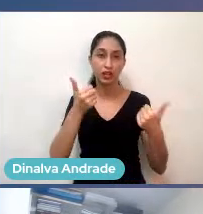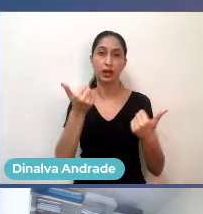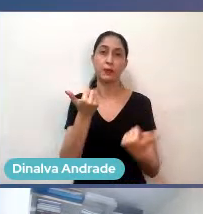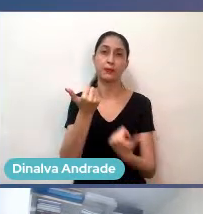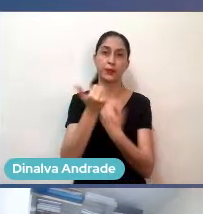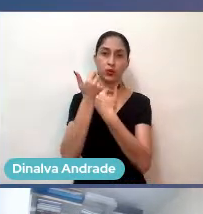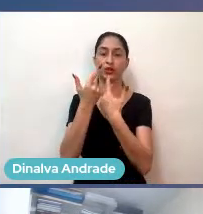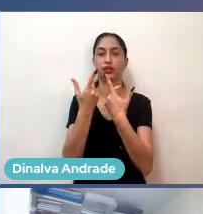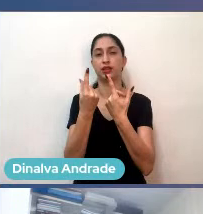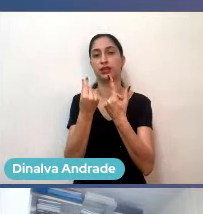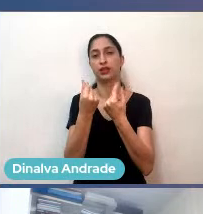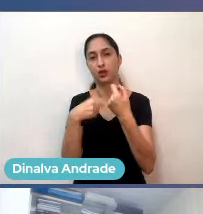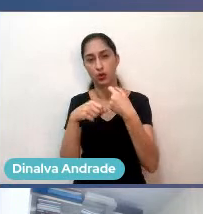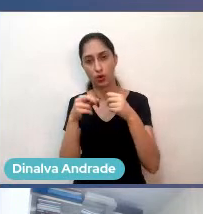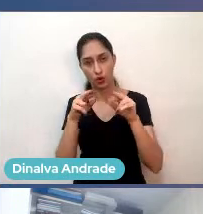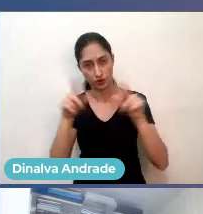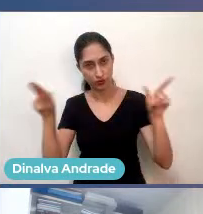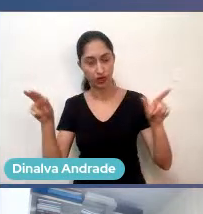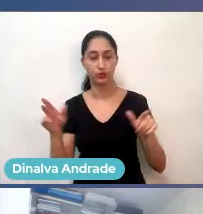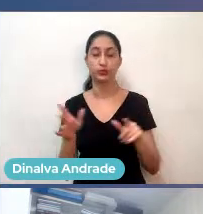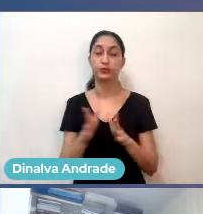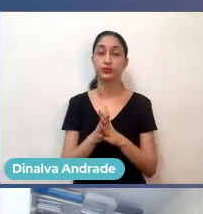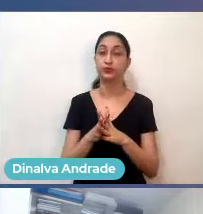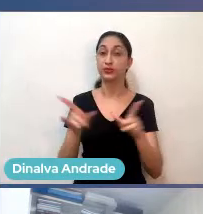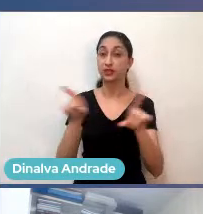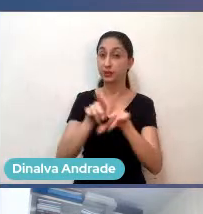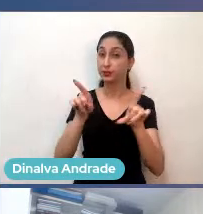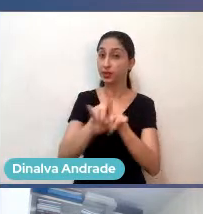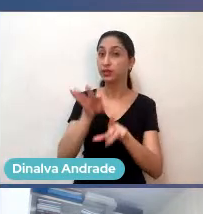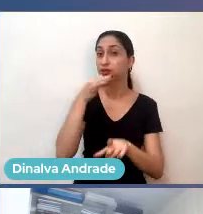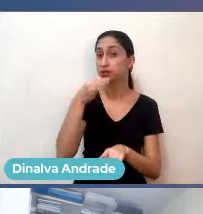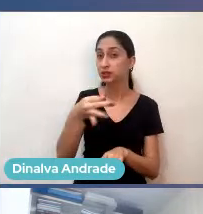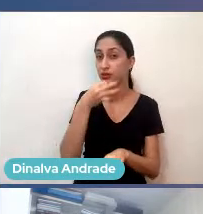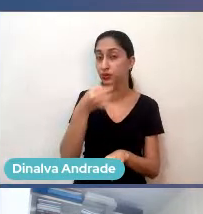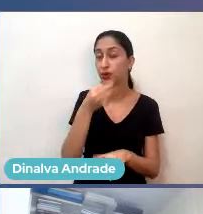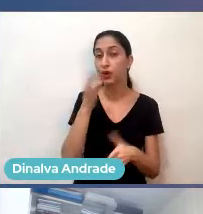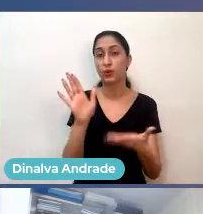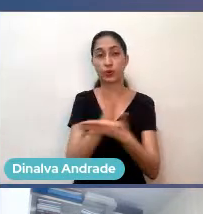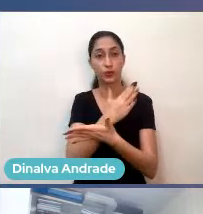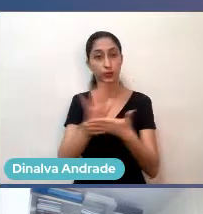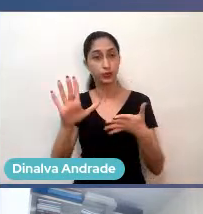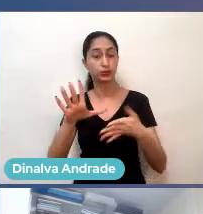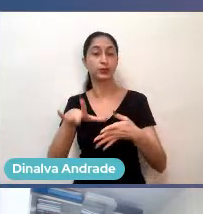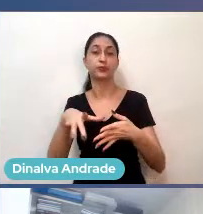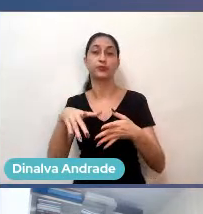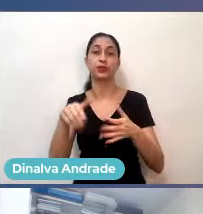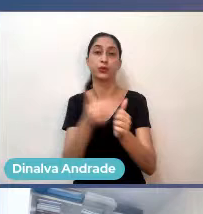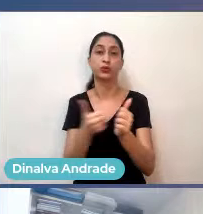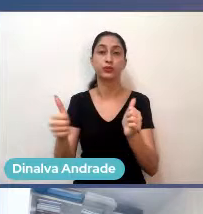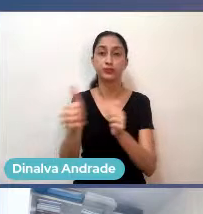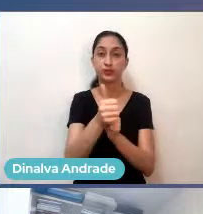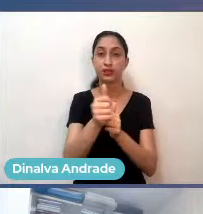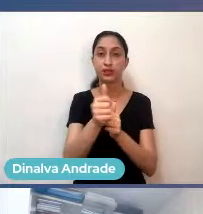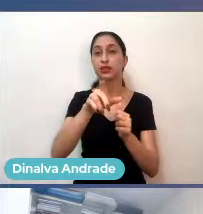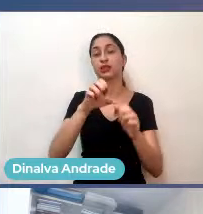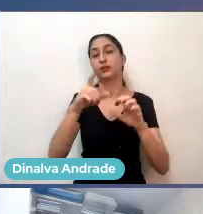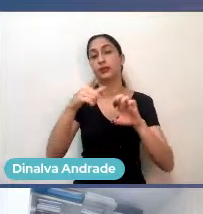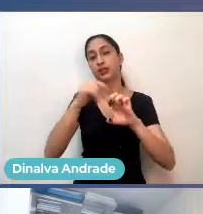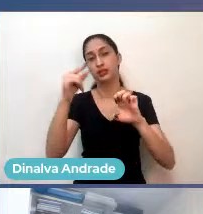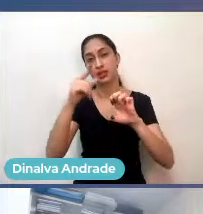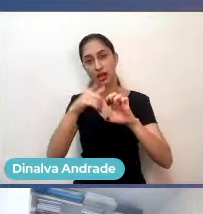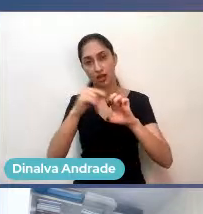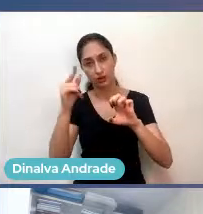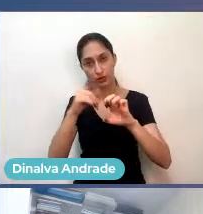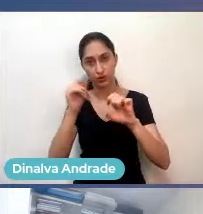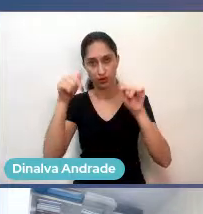os negócios. Aqui eu citei também, cito alguns protagonismos empresariais presentes no estágio, no